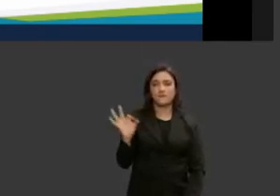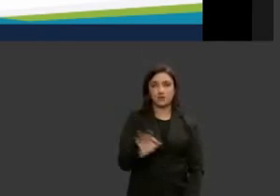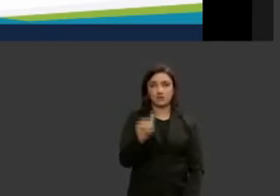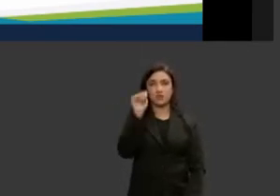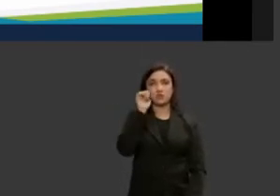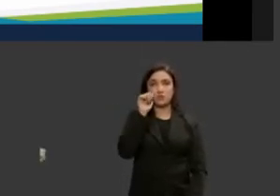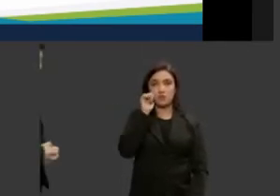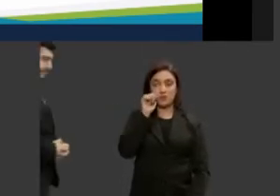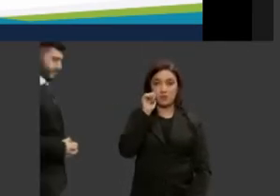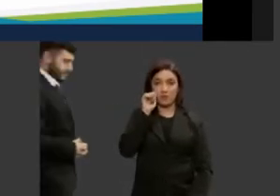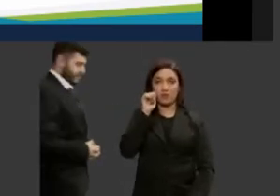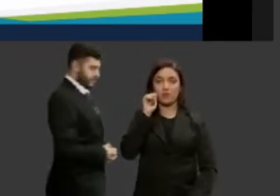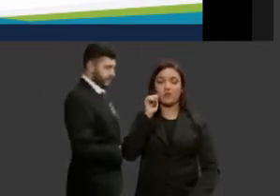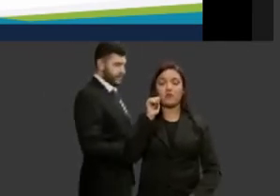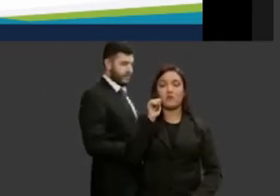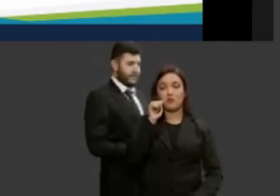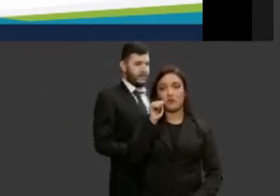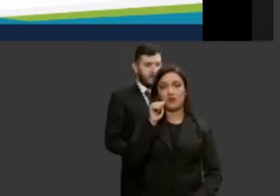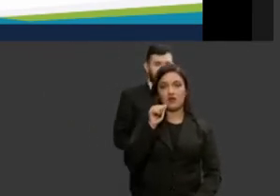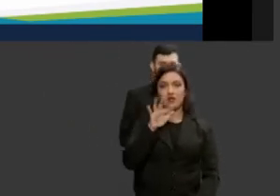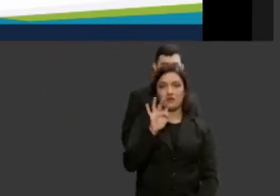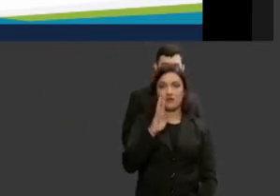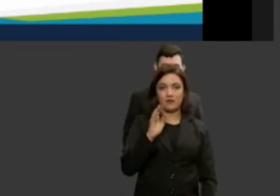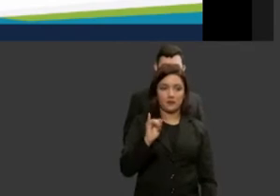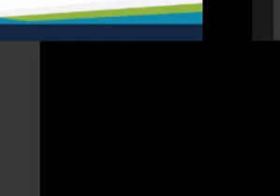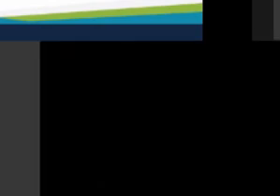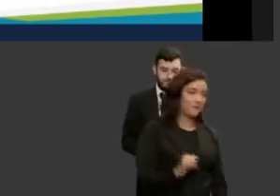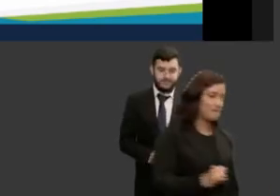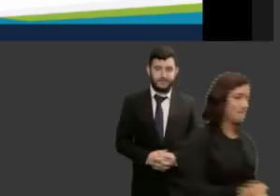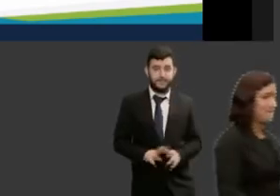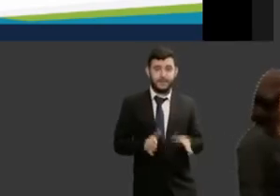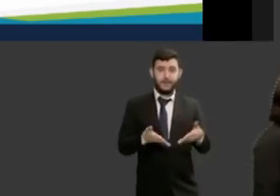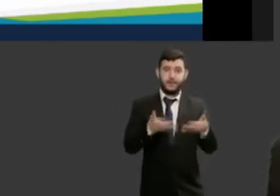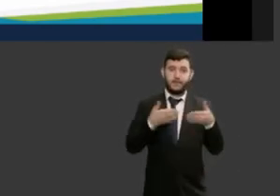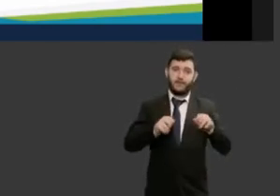agentes especiais no FBI por favor